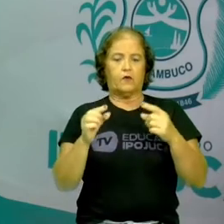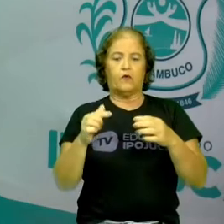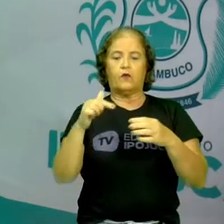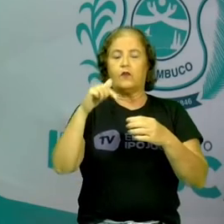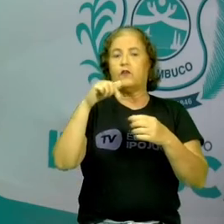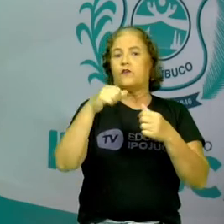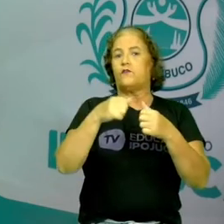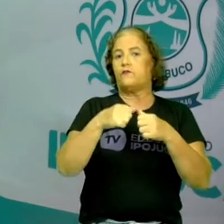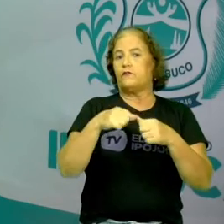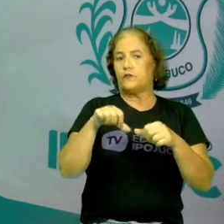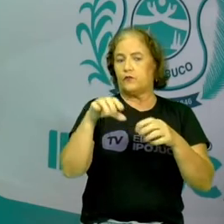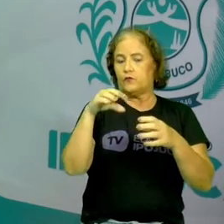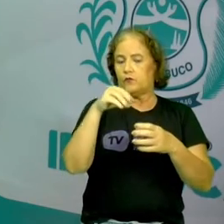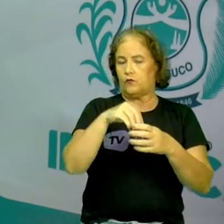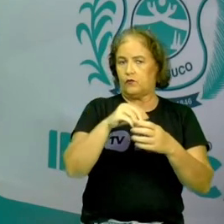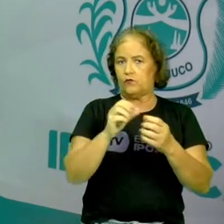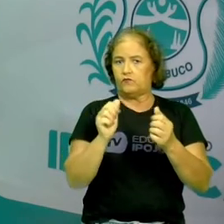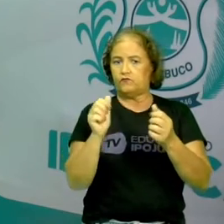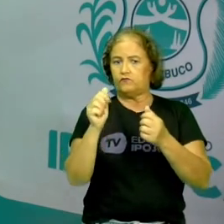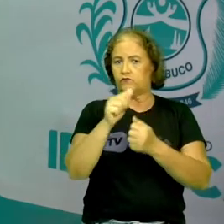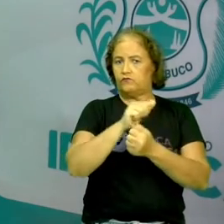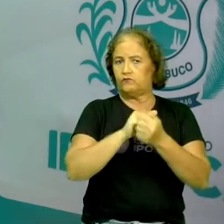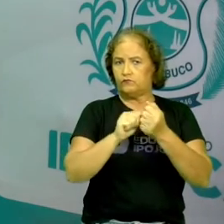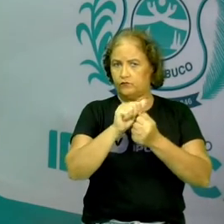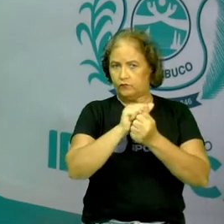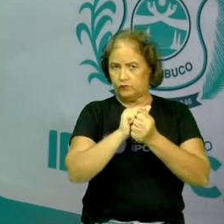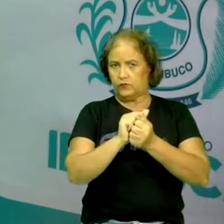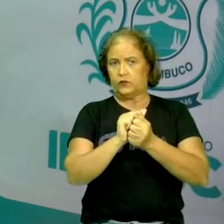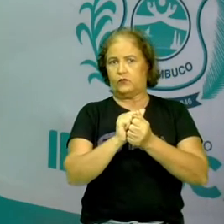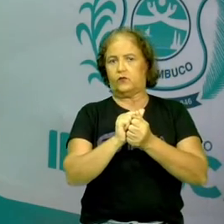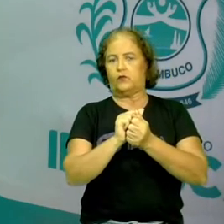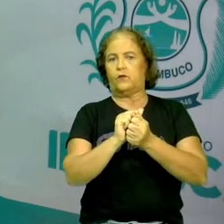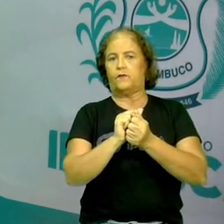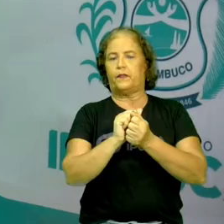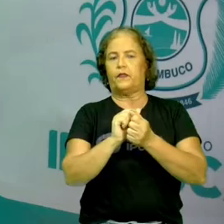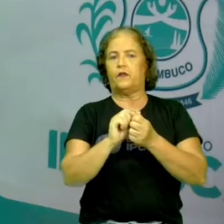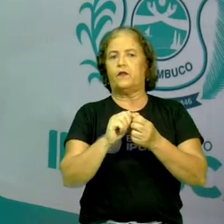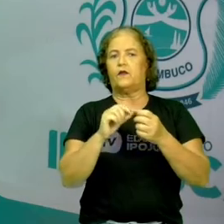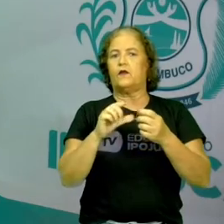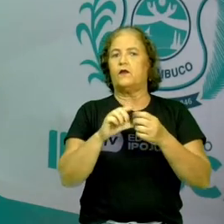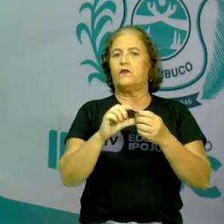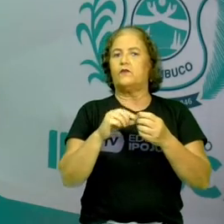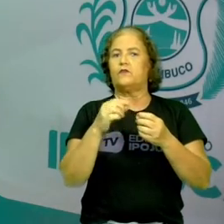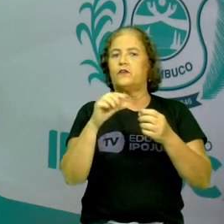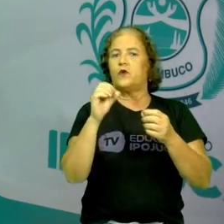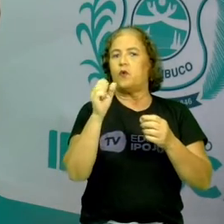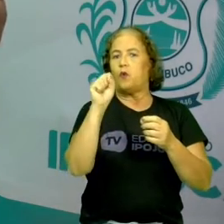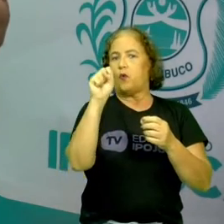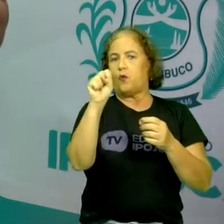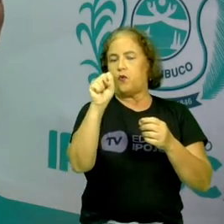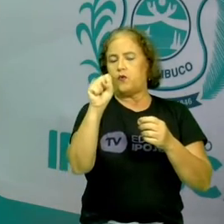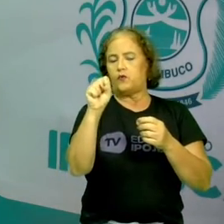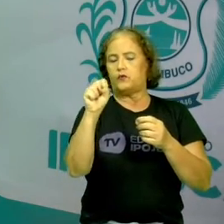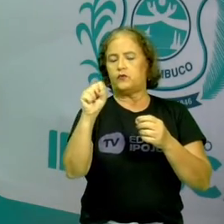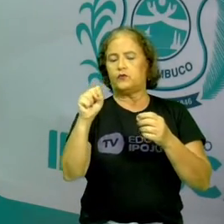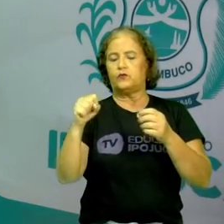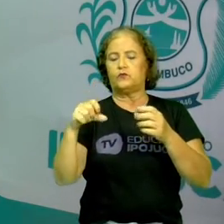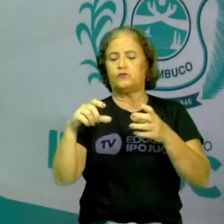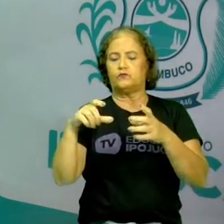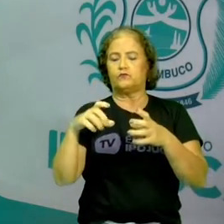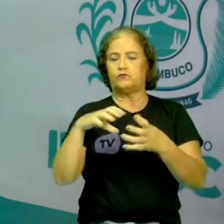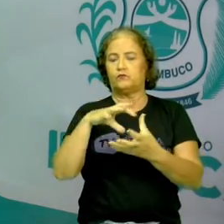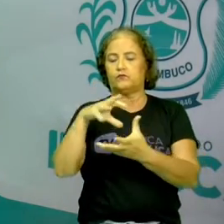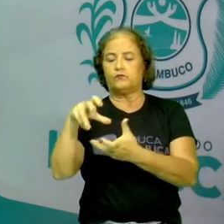e poeiras aglomerou-se progressivamente em torno de oito corpos principais. O que é que quer dizer com isso?